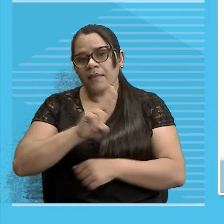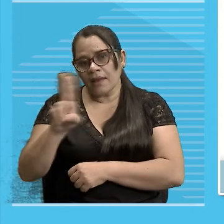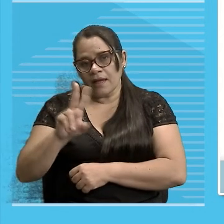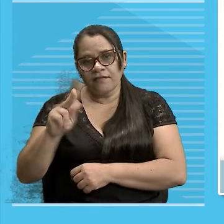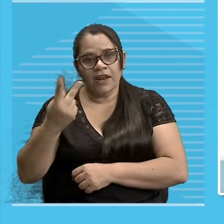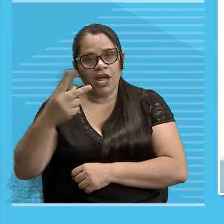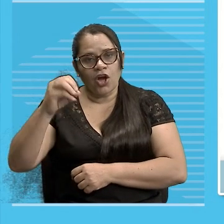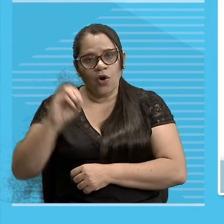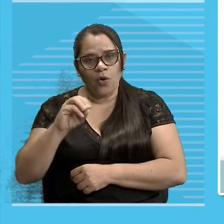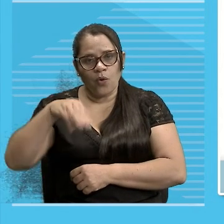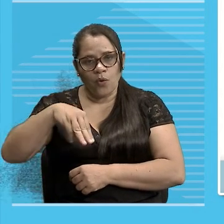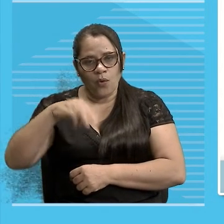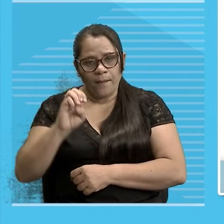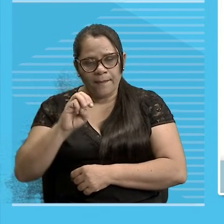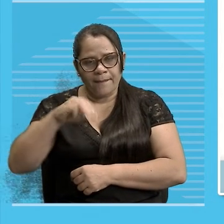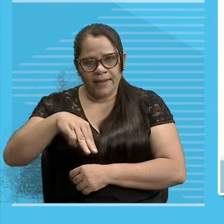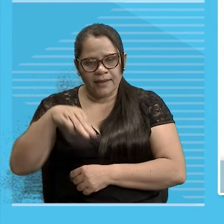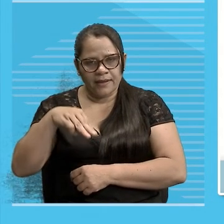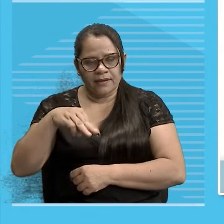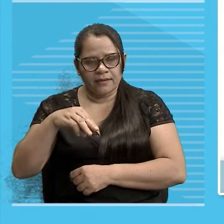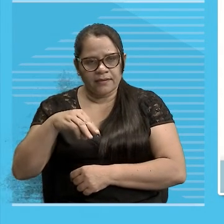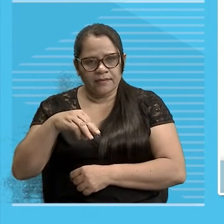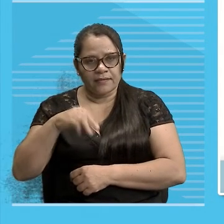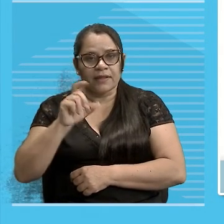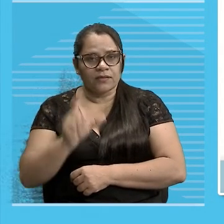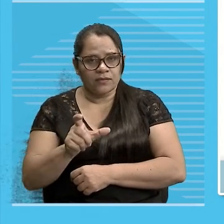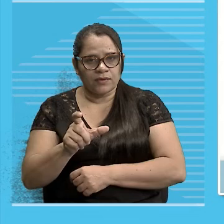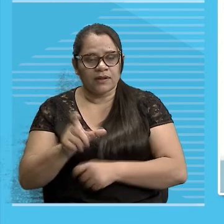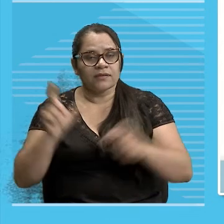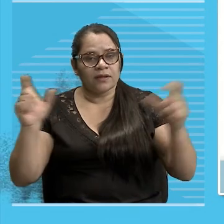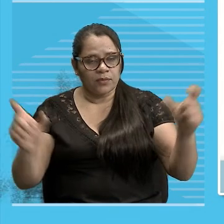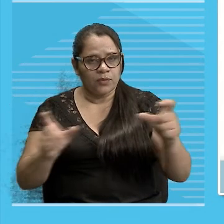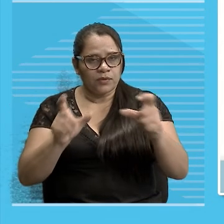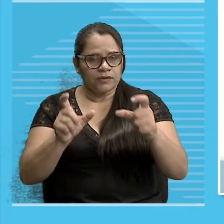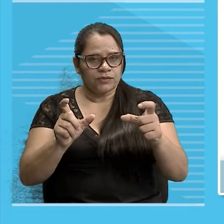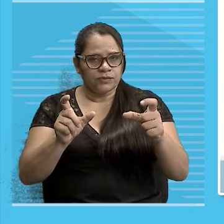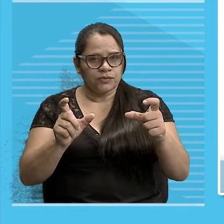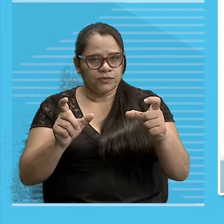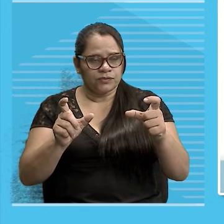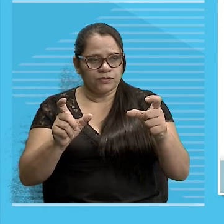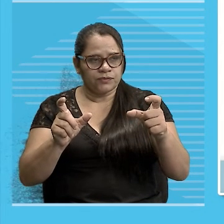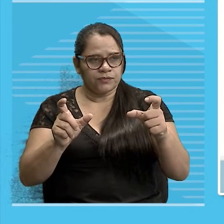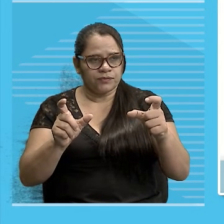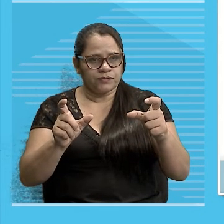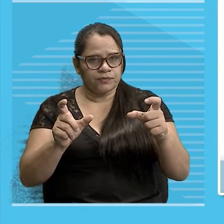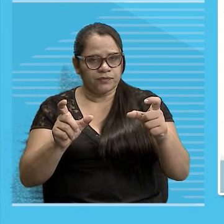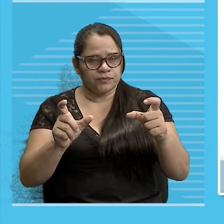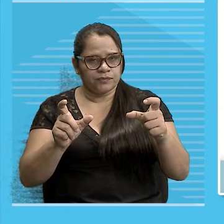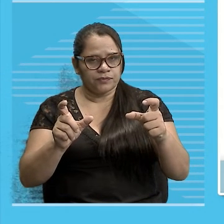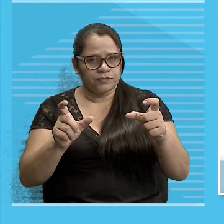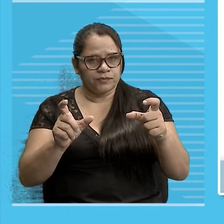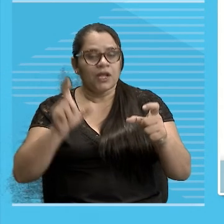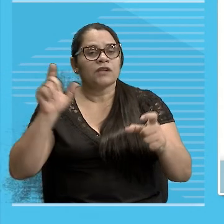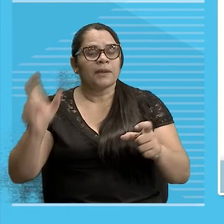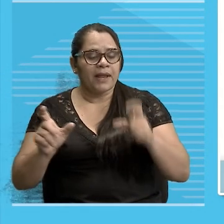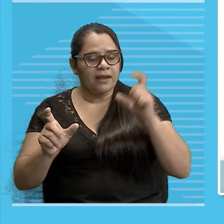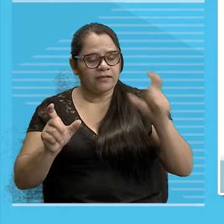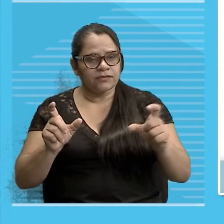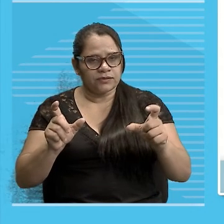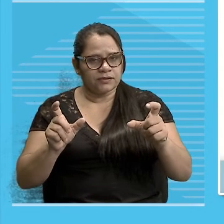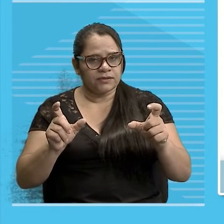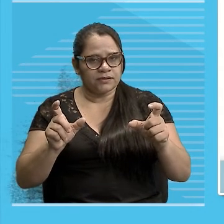Pra não ficar Lobo Homem Né Se eu juntasse direto Eu ficar Um negócio esquisito Lobo Homem